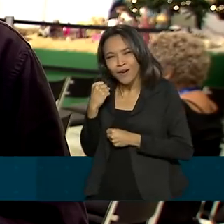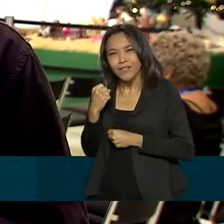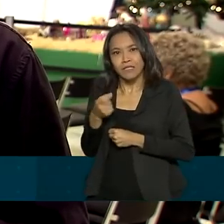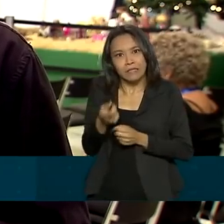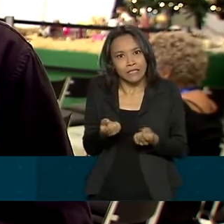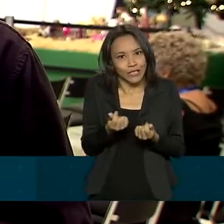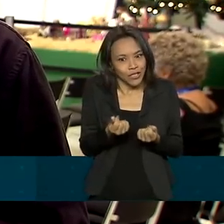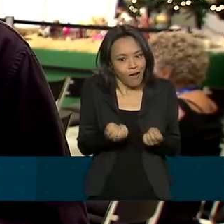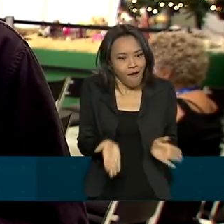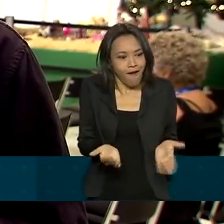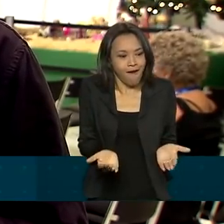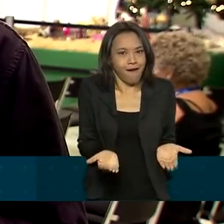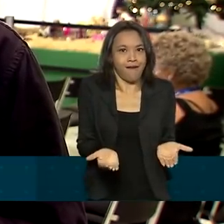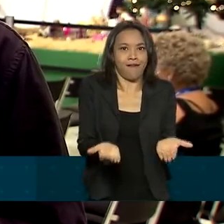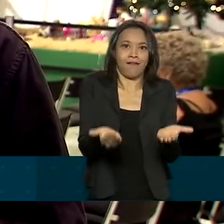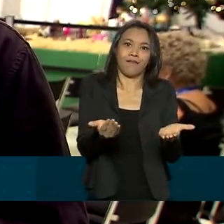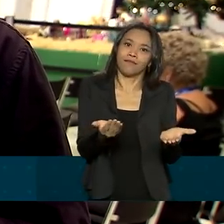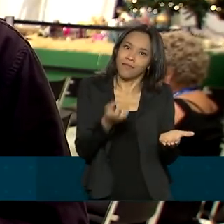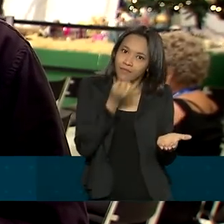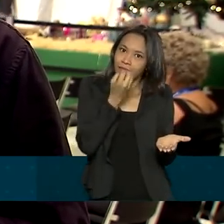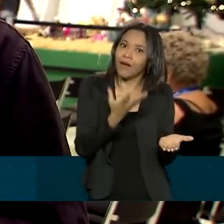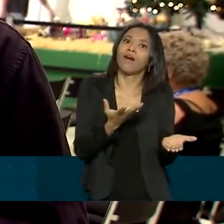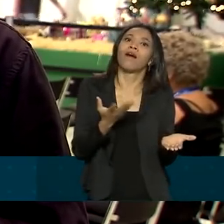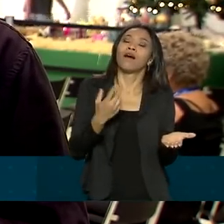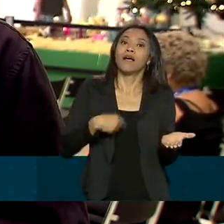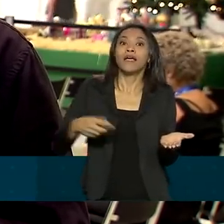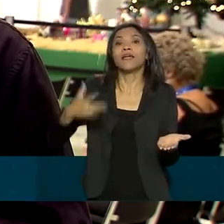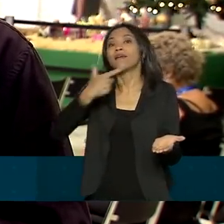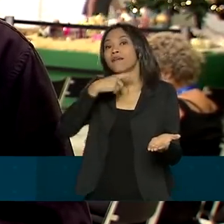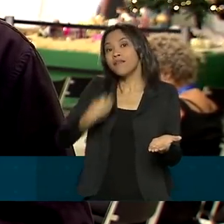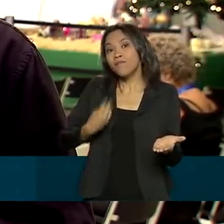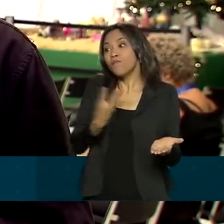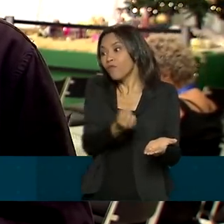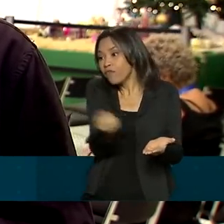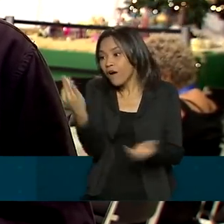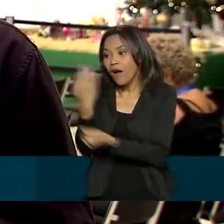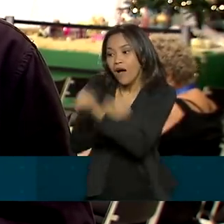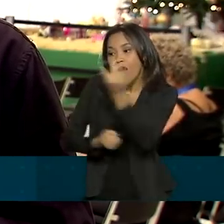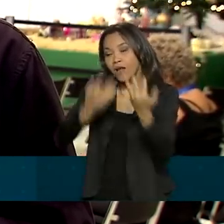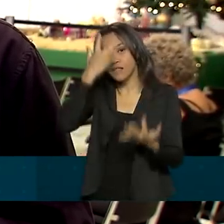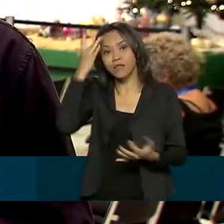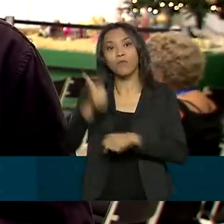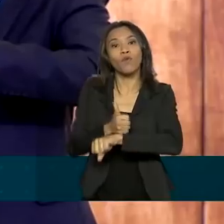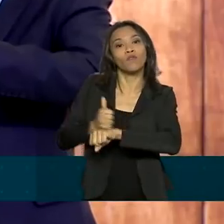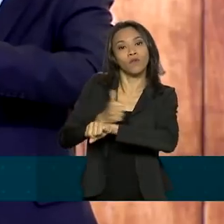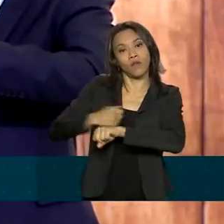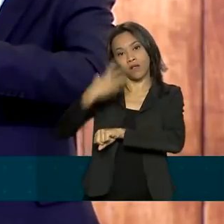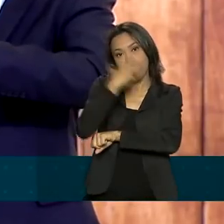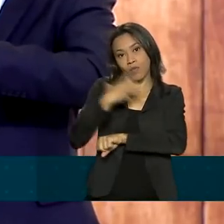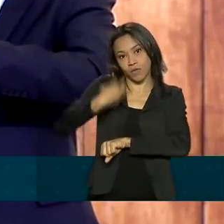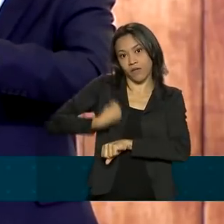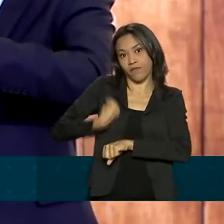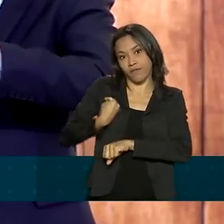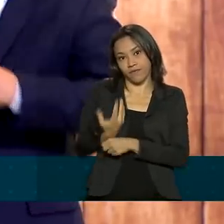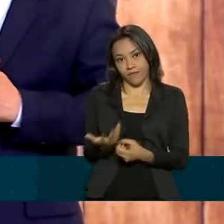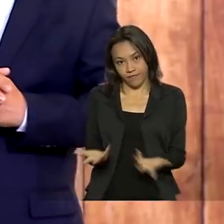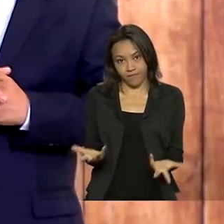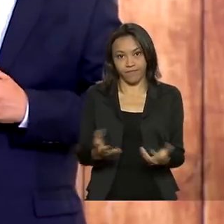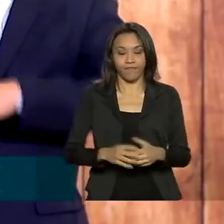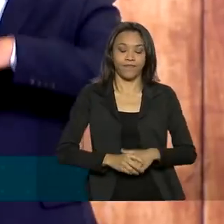na economia e é o meio de vida de muitos músicos pelo Brasil afora. O ritmo